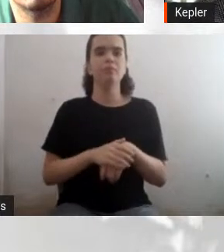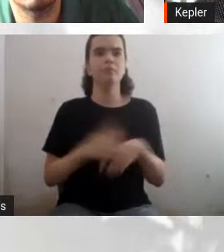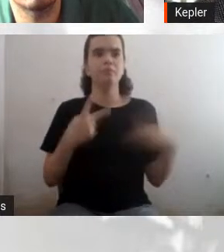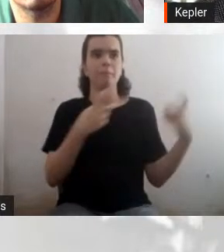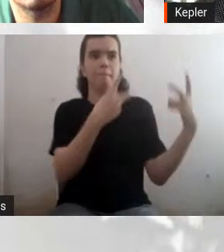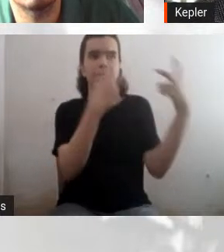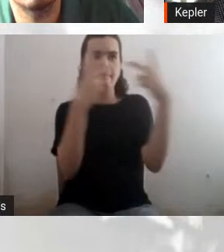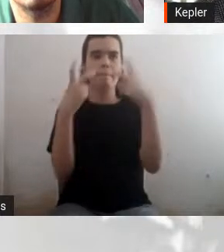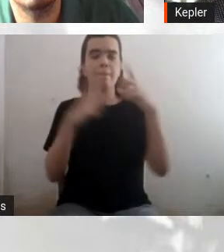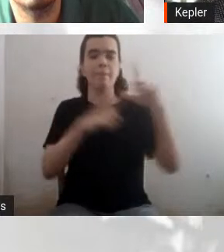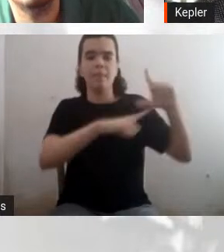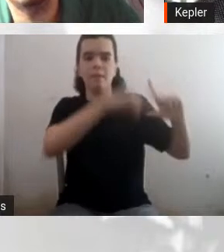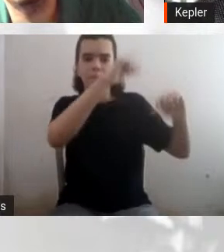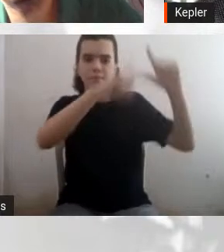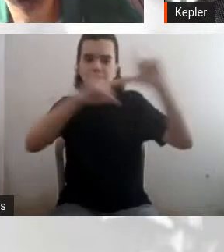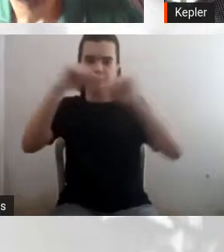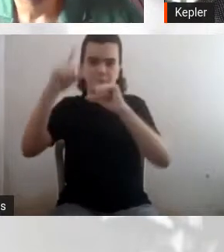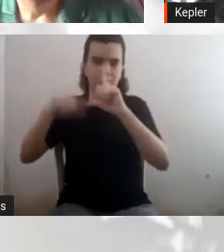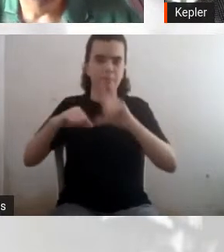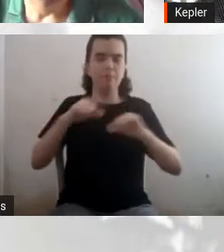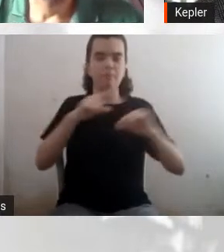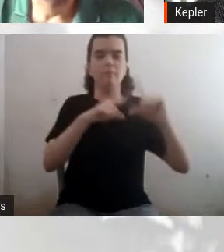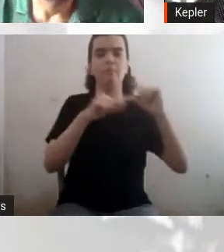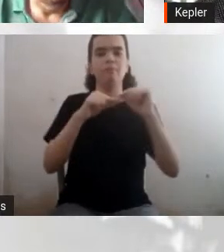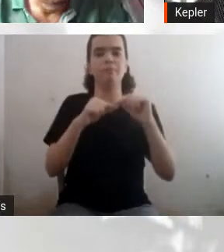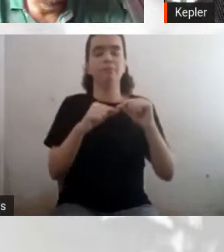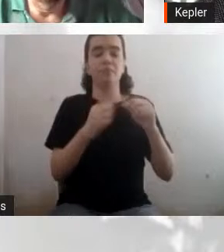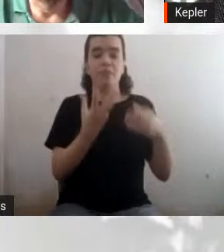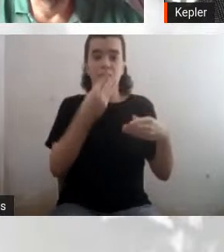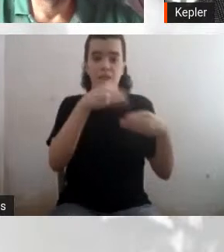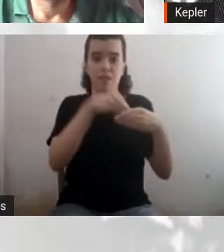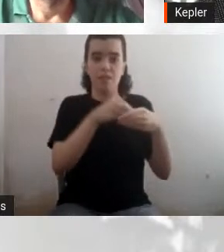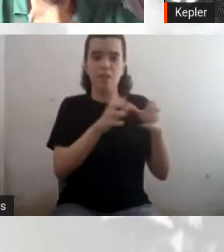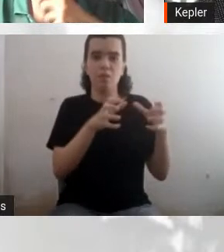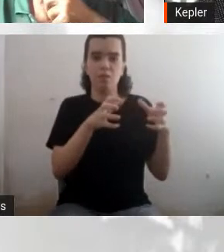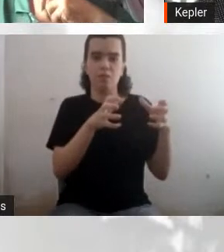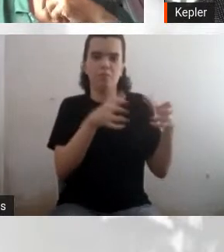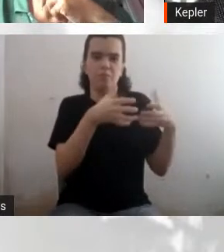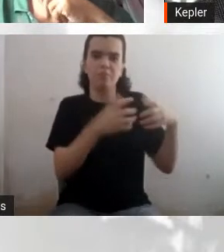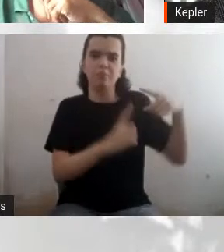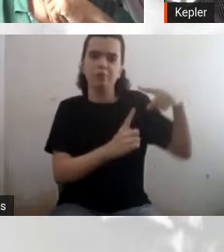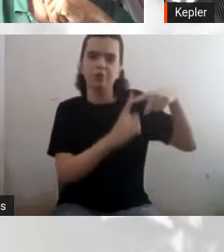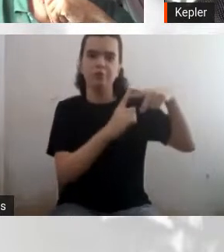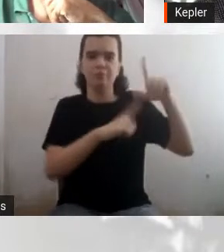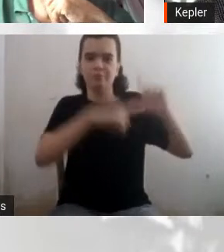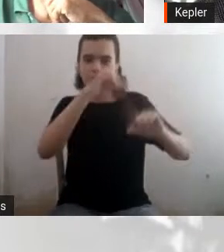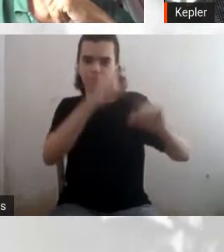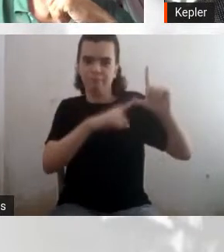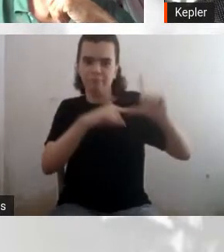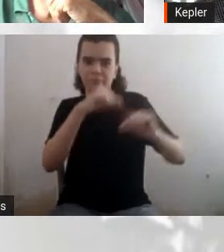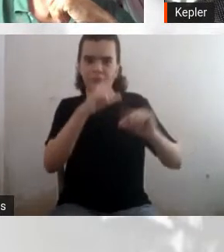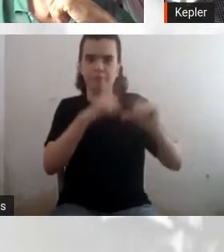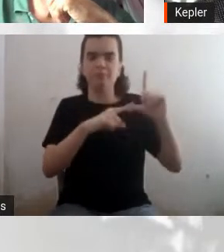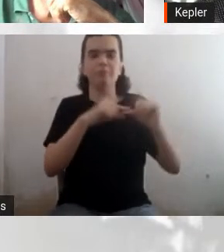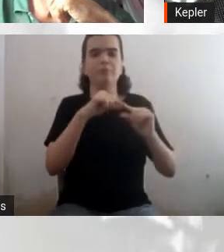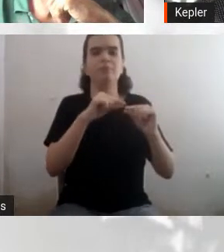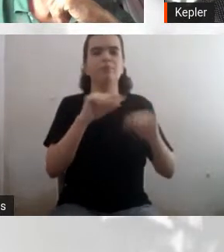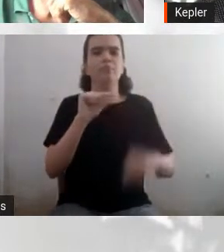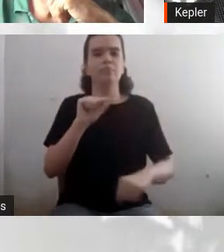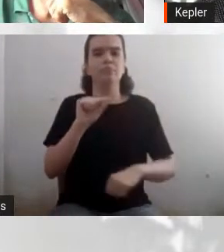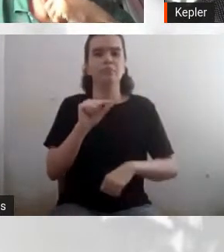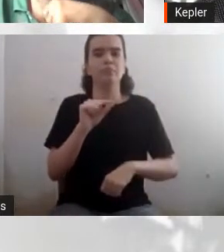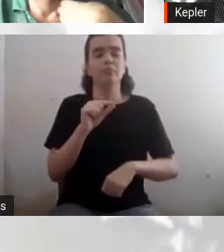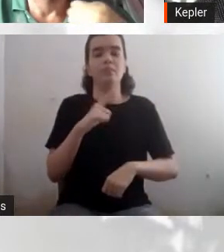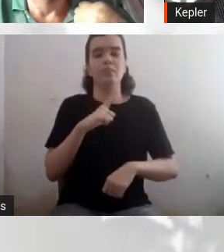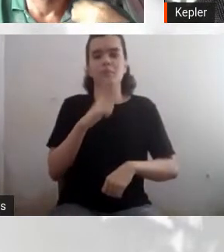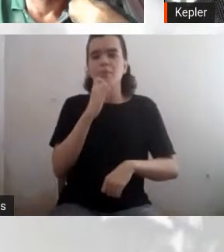galáxias que tem dentro do seu espectro, né? O que é um espectro? Se você tem um prisma, você põe a luz branca num